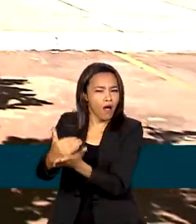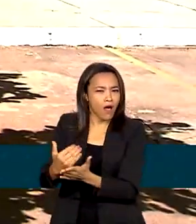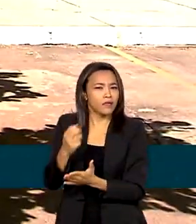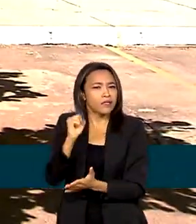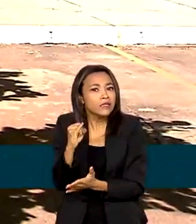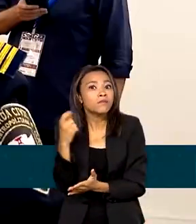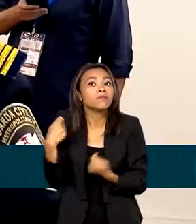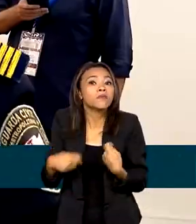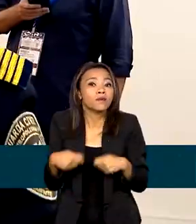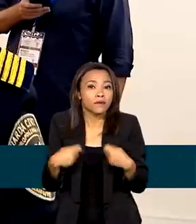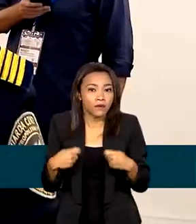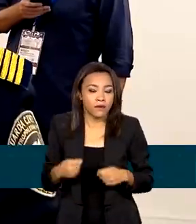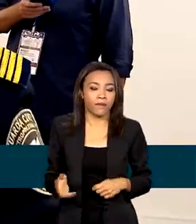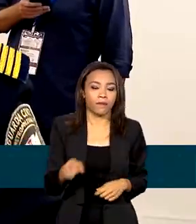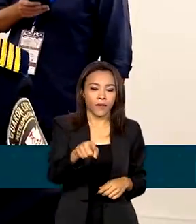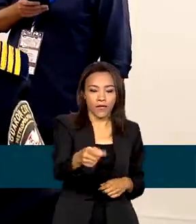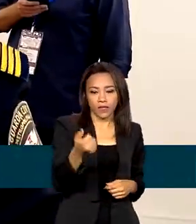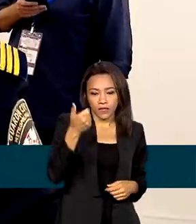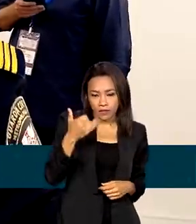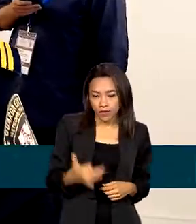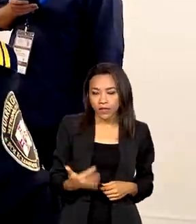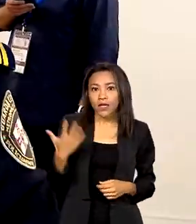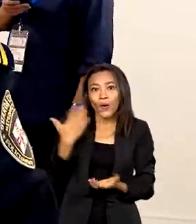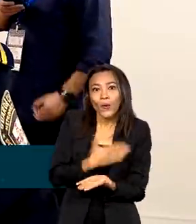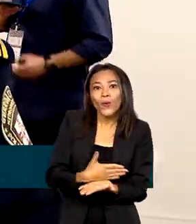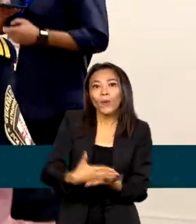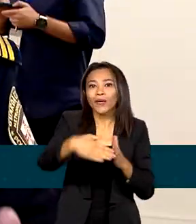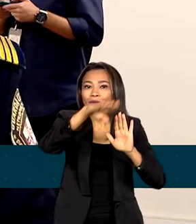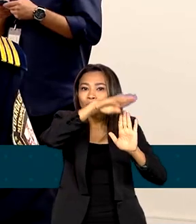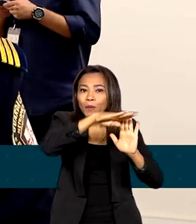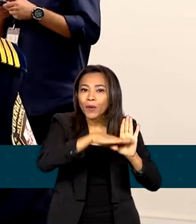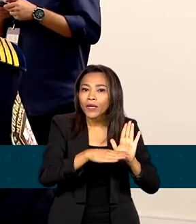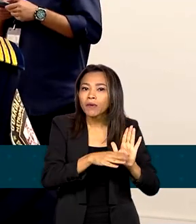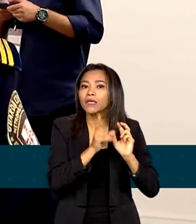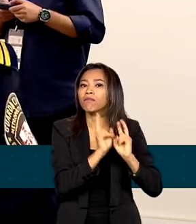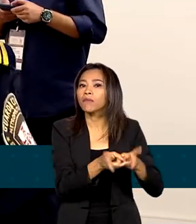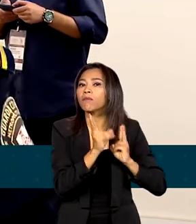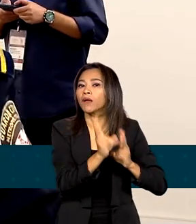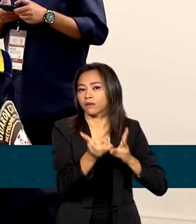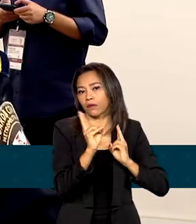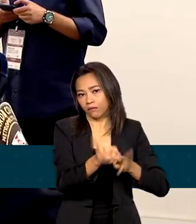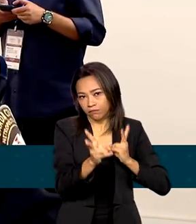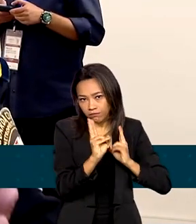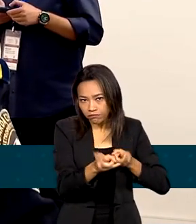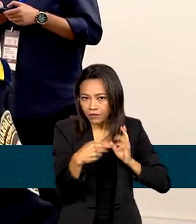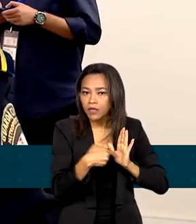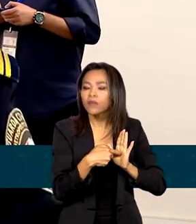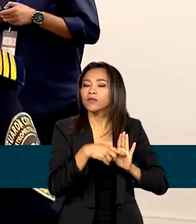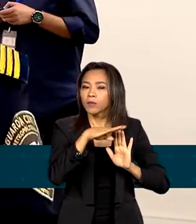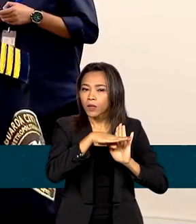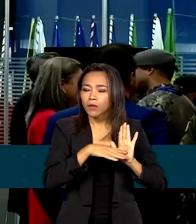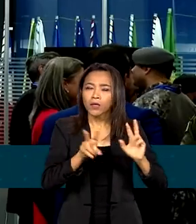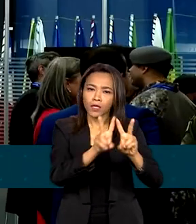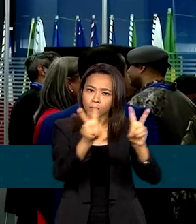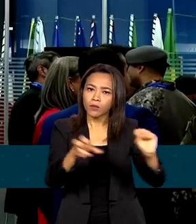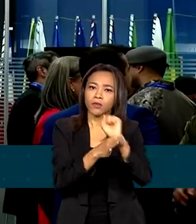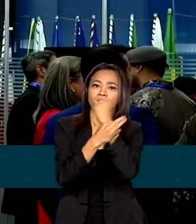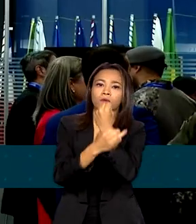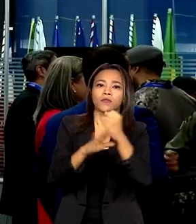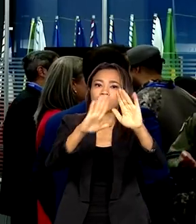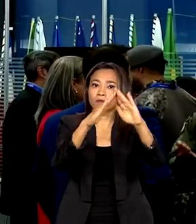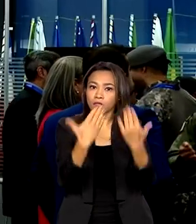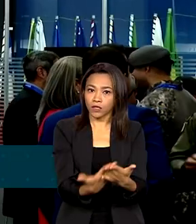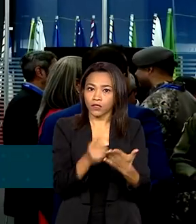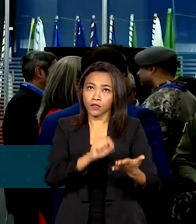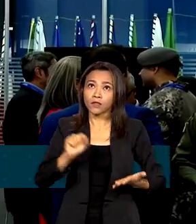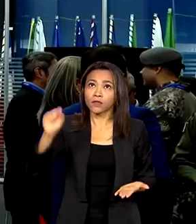seja necessário. É o início de um programa que deve ser permanente, que é a segurança escolar. O Ministro da